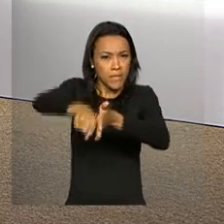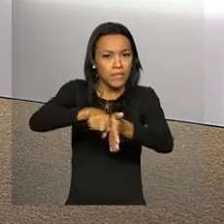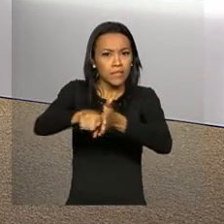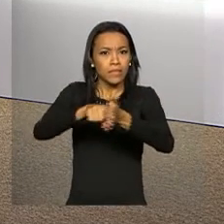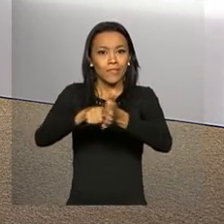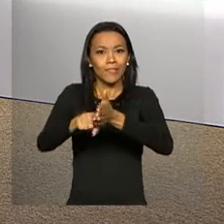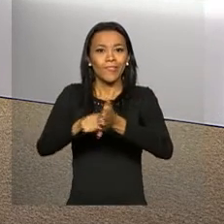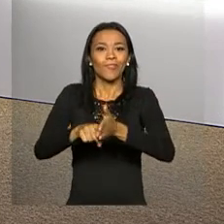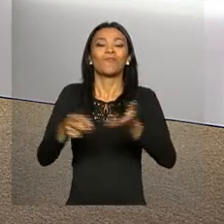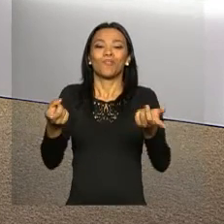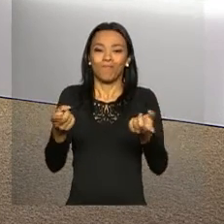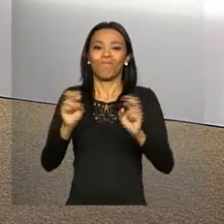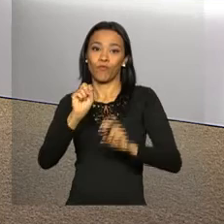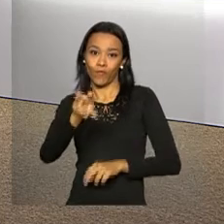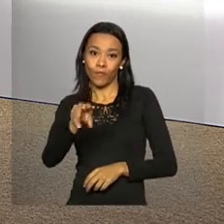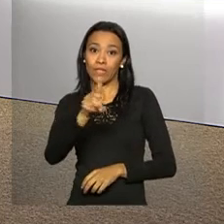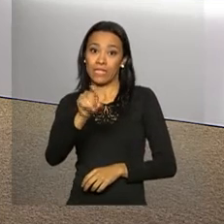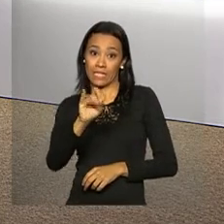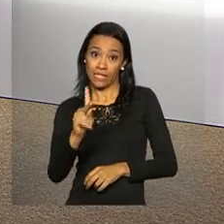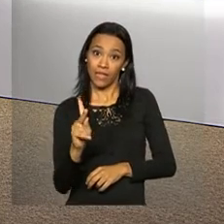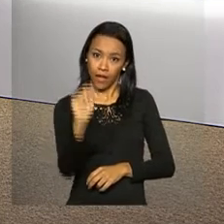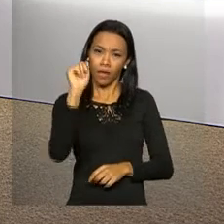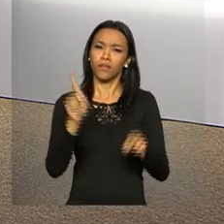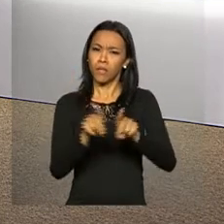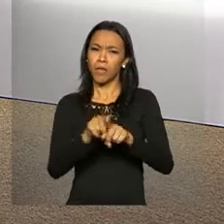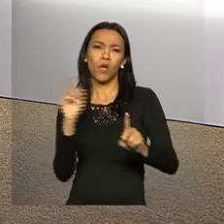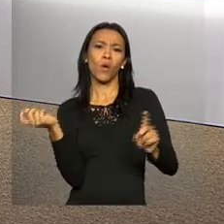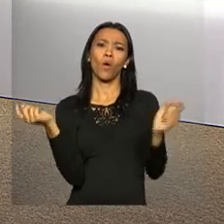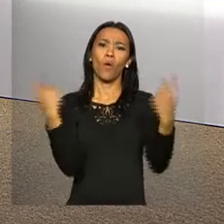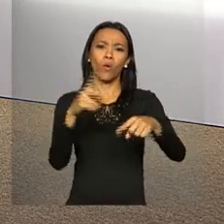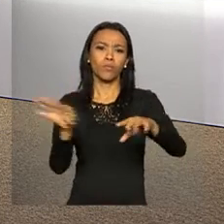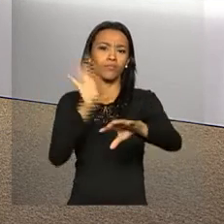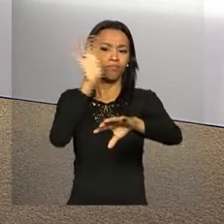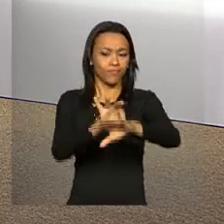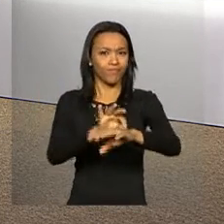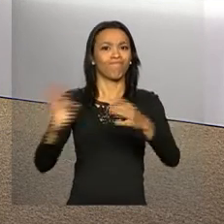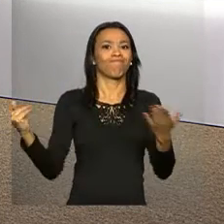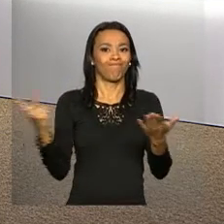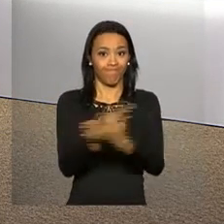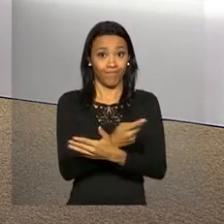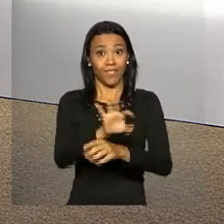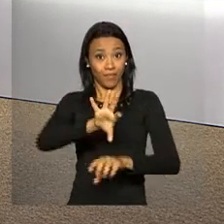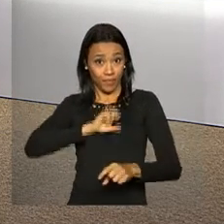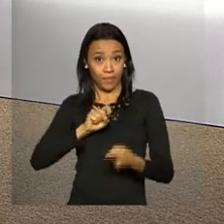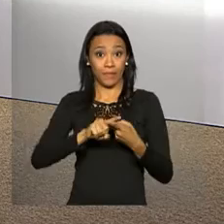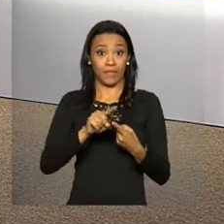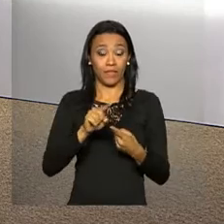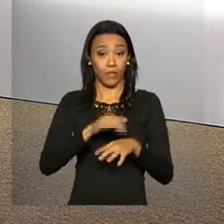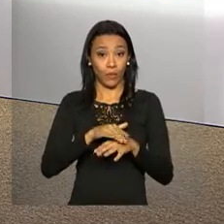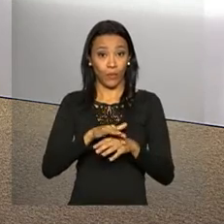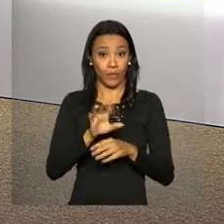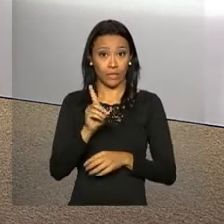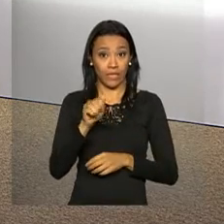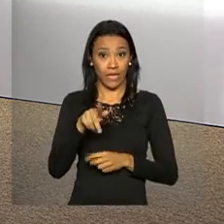sobre o Zika vírus e também as ações de combate ao mosquito Aedes aegypti, transmissor da doença e ainda da dengue e da